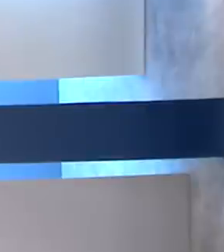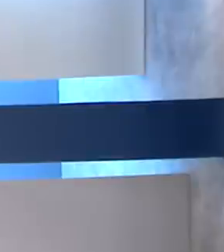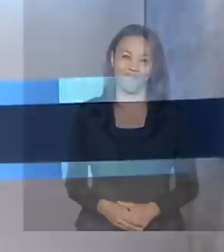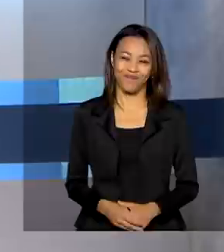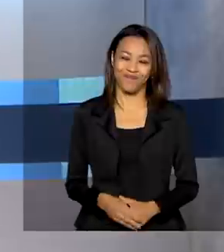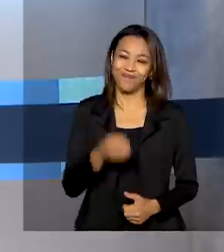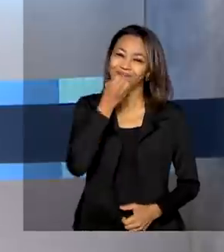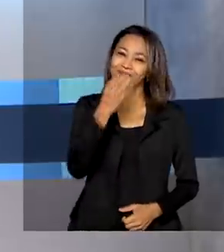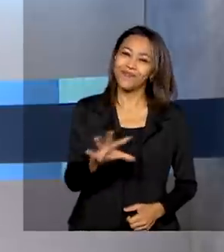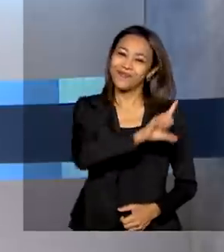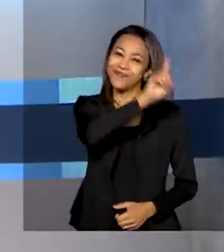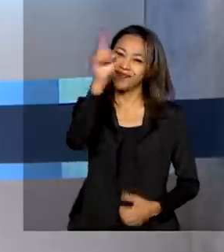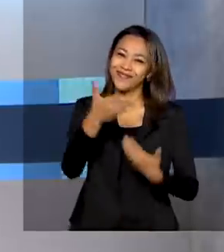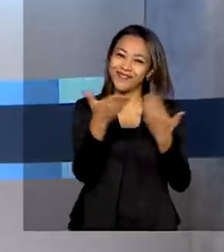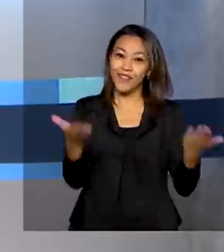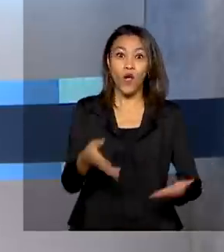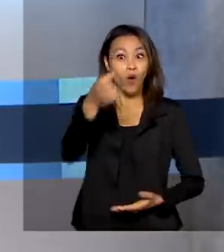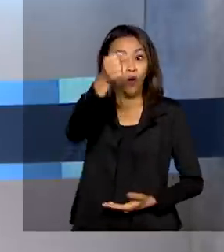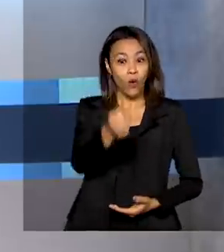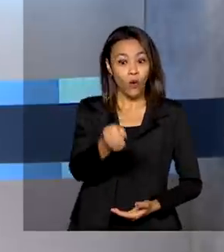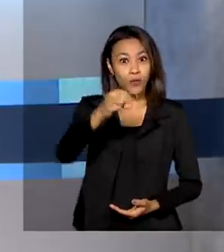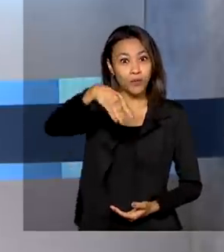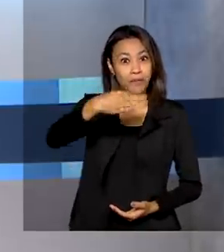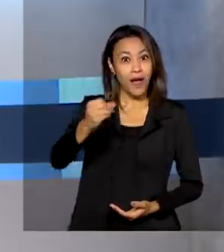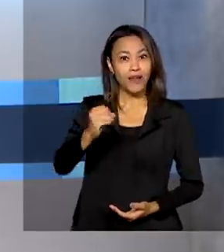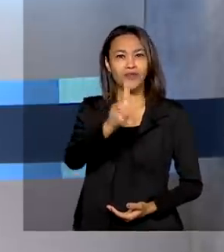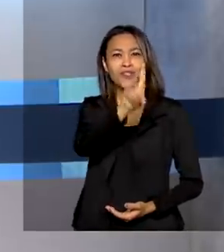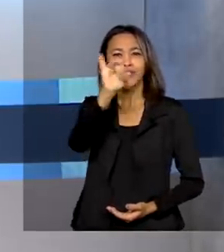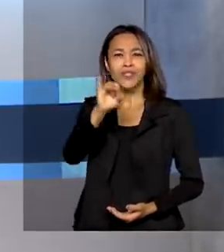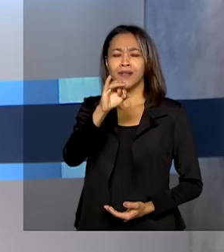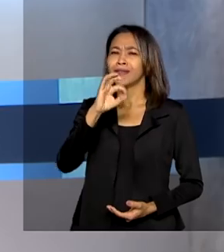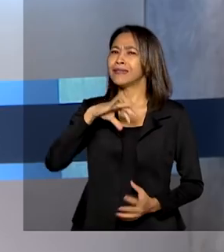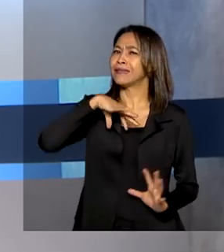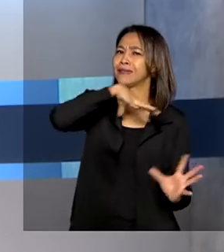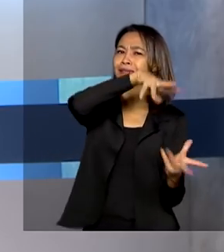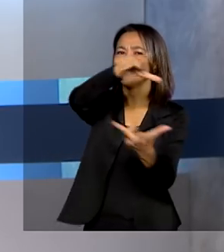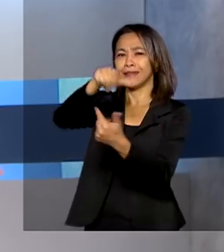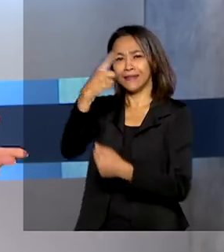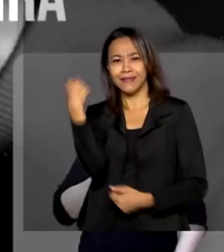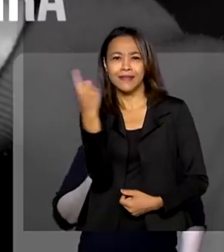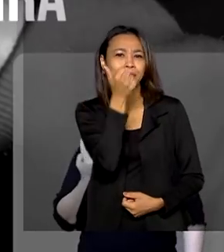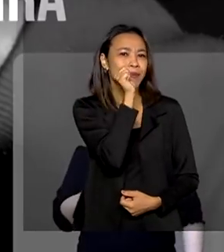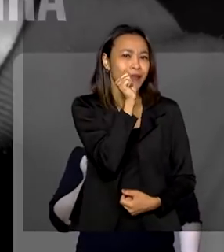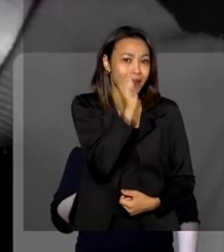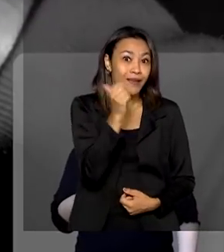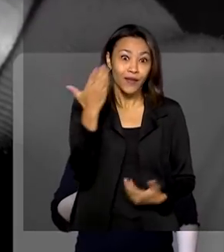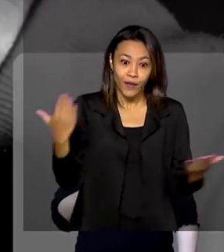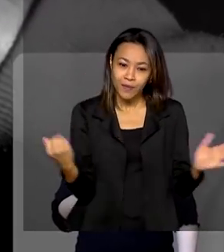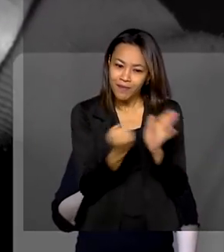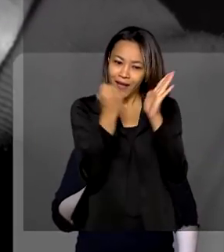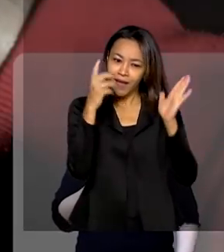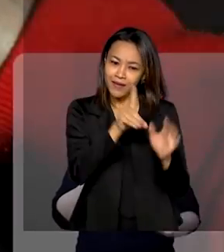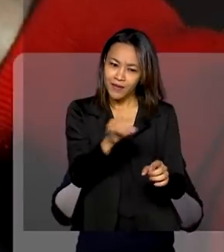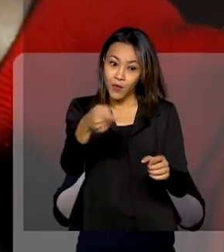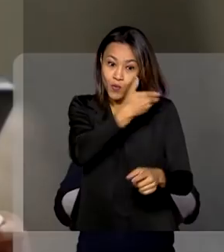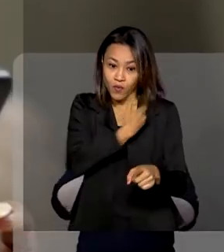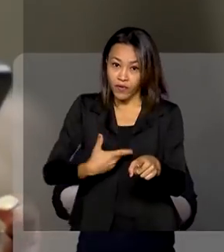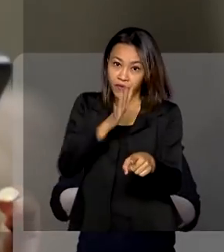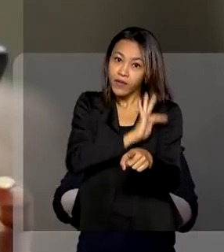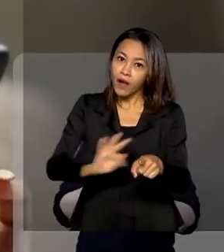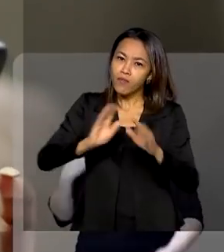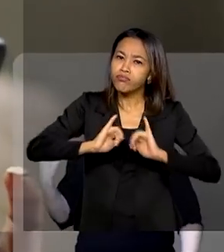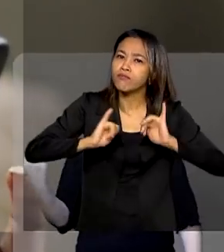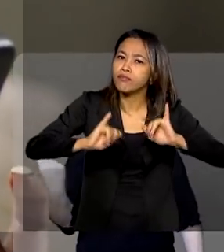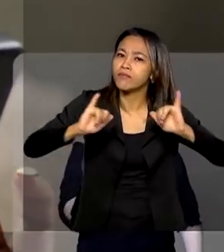Bom dia, 8 de março, Dia Internacional da Mulher. E para marcar a data, governo federal lança